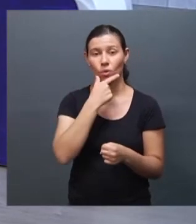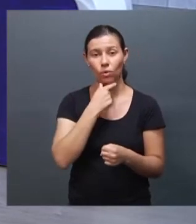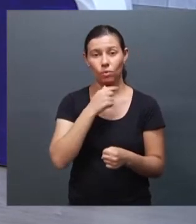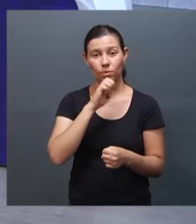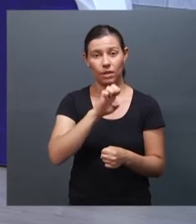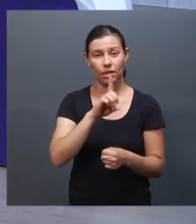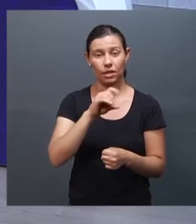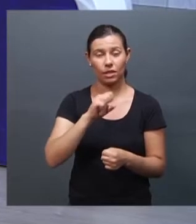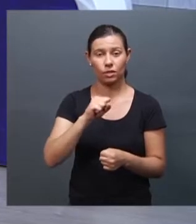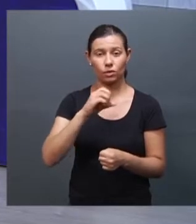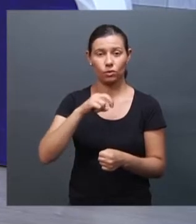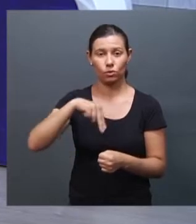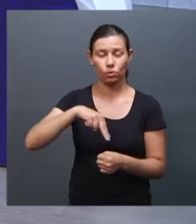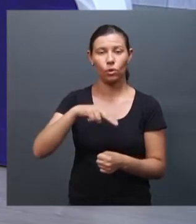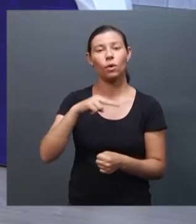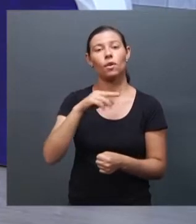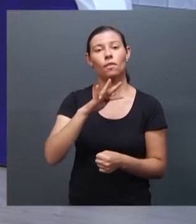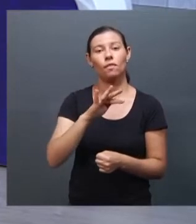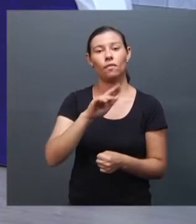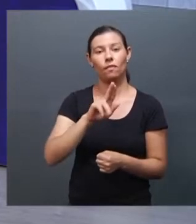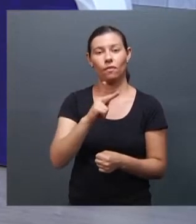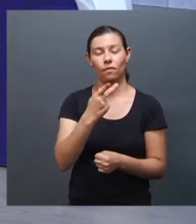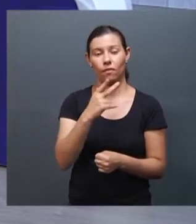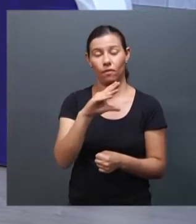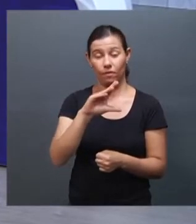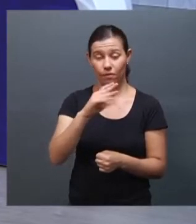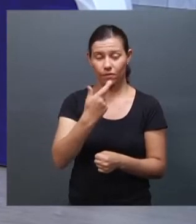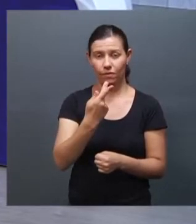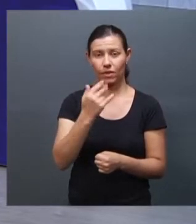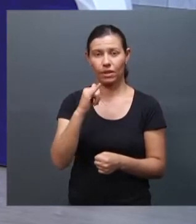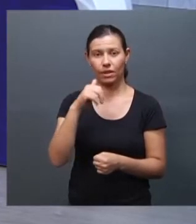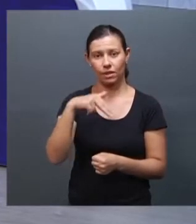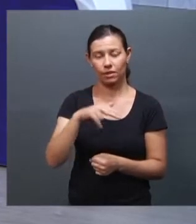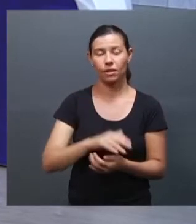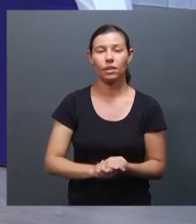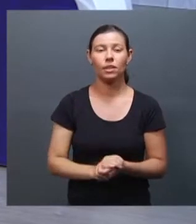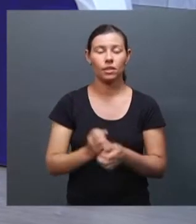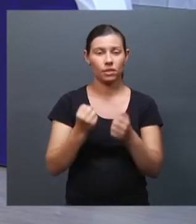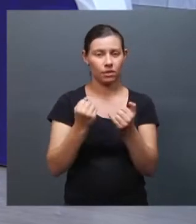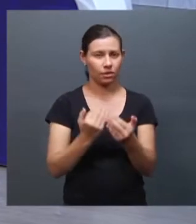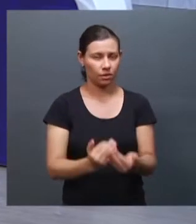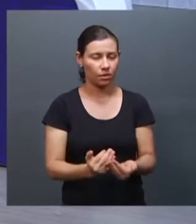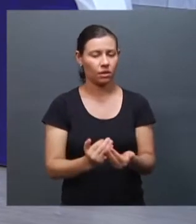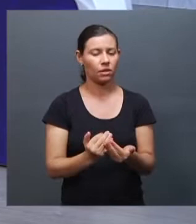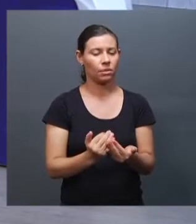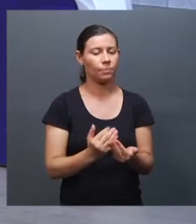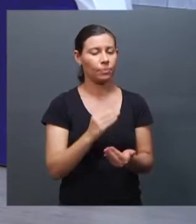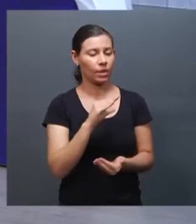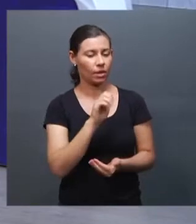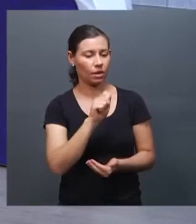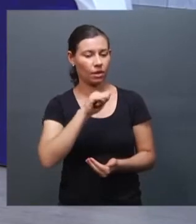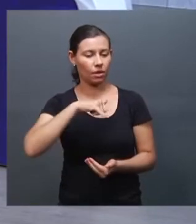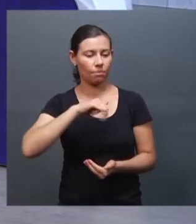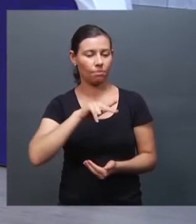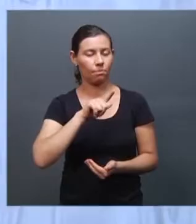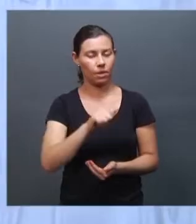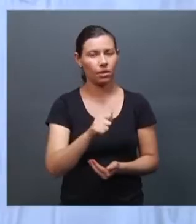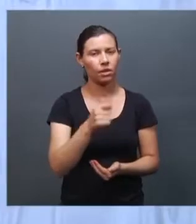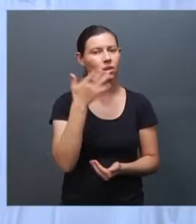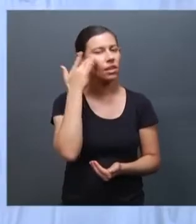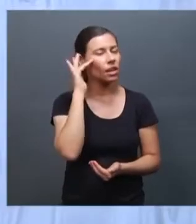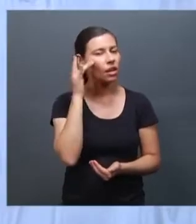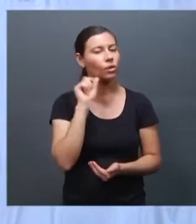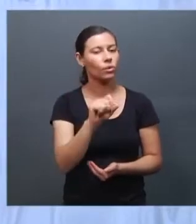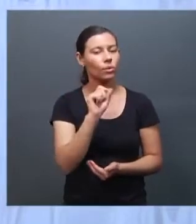10 ministros para votar. Camila, o que você acha? Deve ser aprovado provavelmente ou não? É